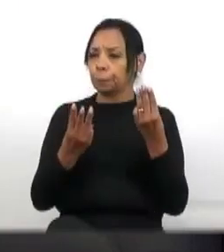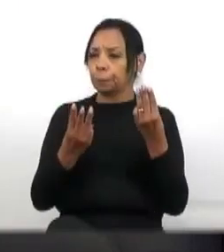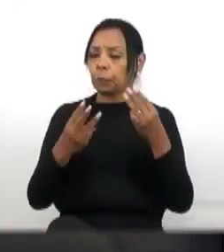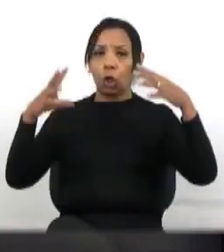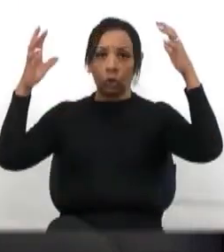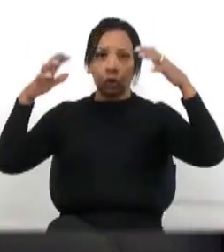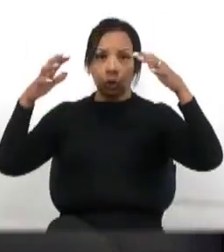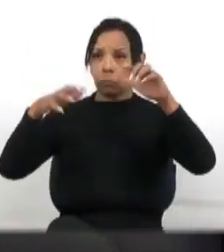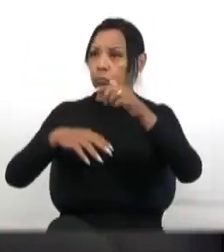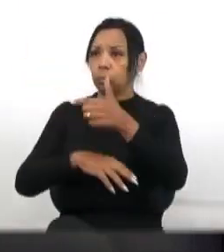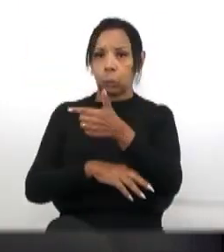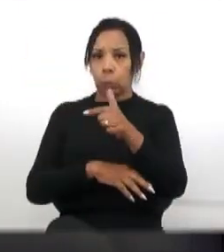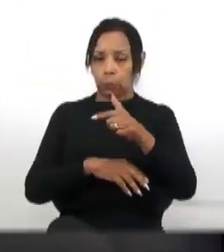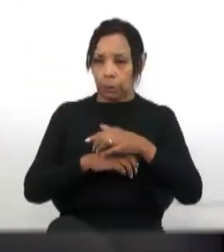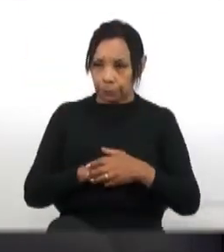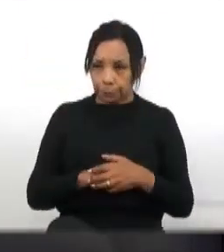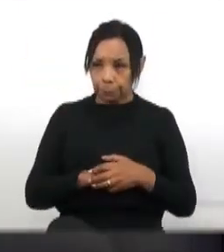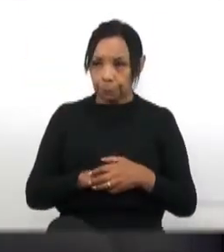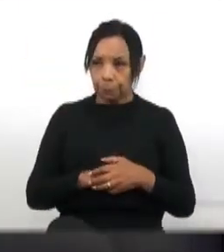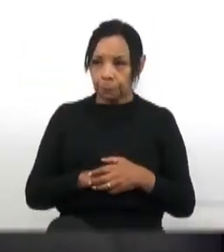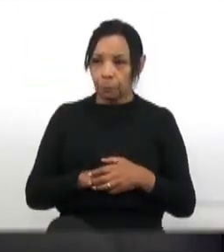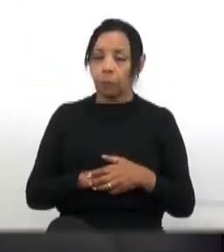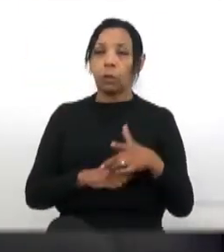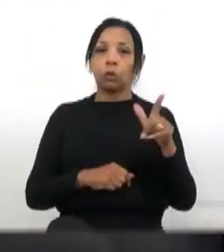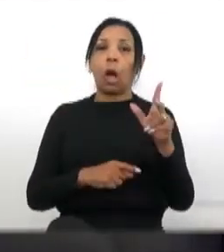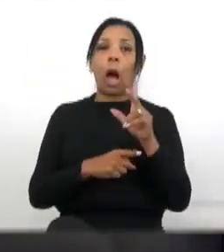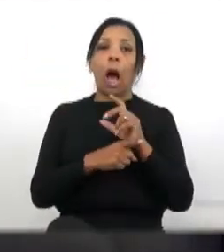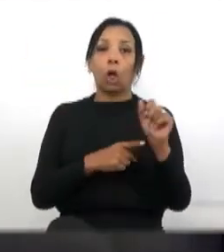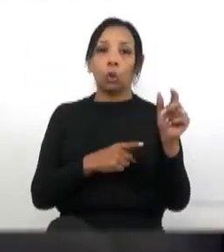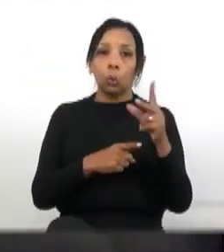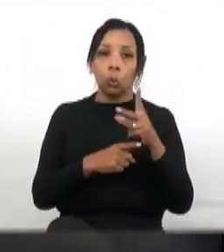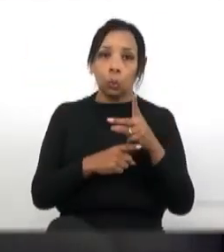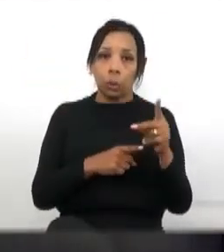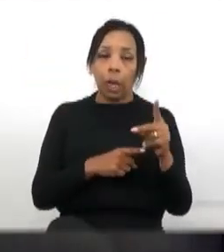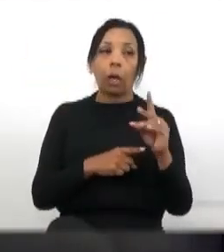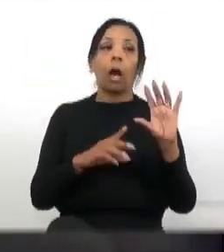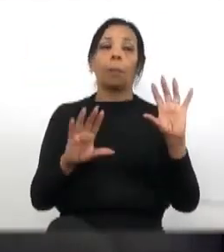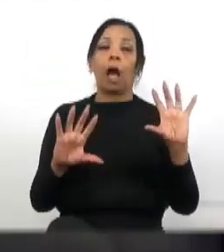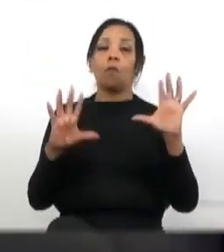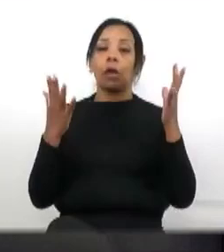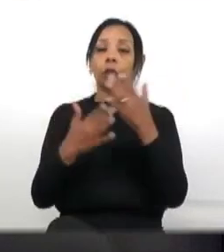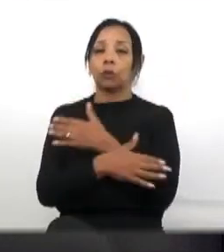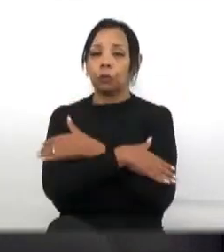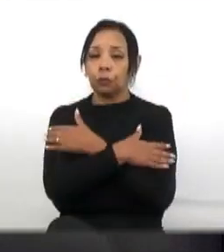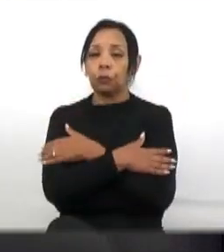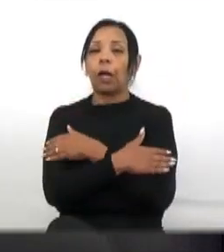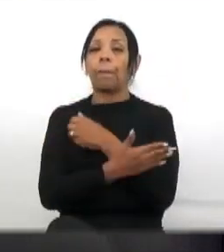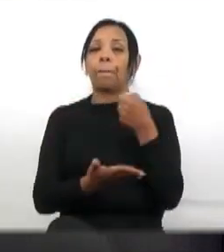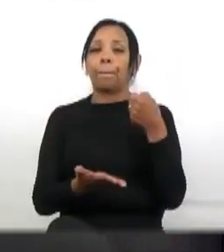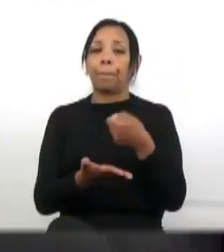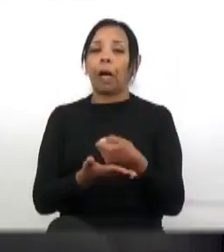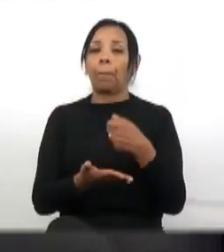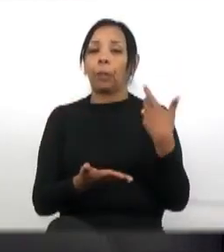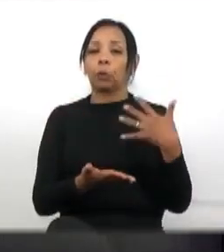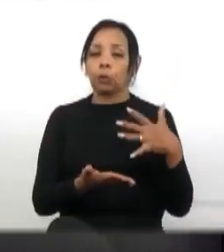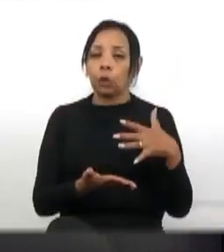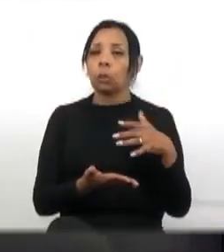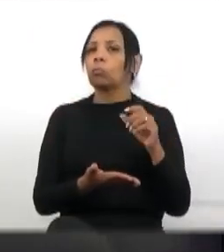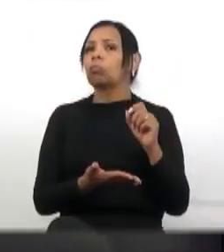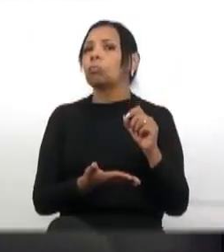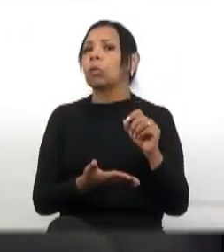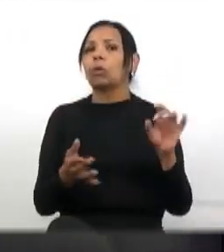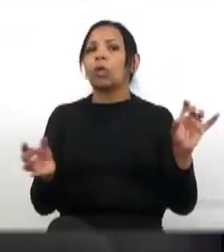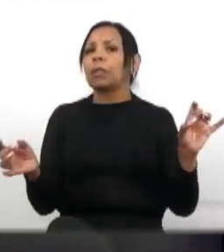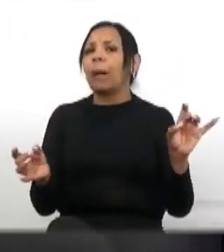aí depois tiveram que alugar a cobertura agora para o festival de inverno, gastaram mais um rio de dinheiro, quando aquela obra vai sair do papel? No meu